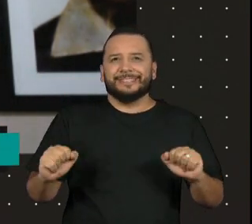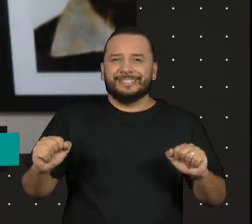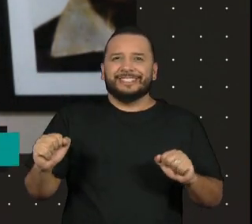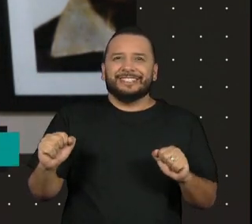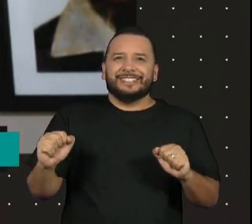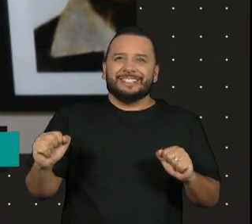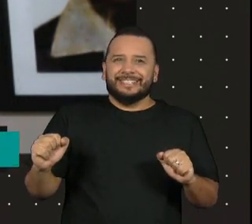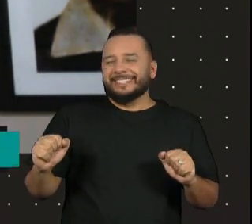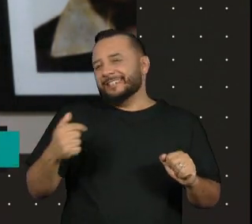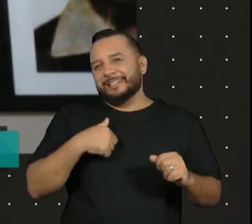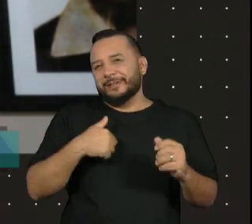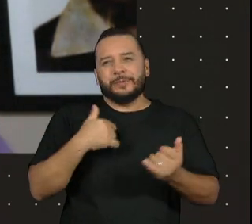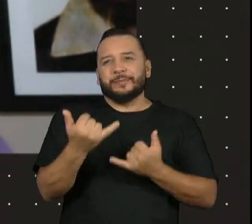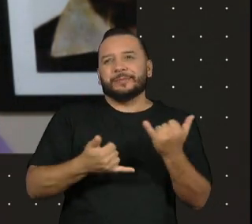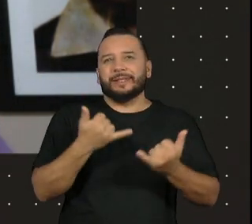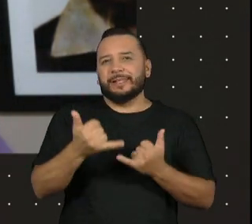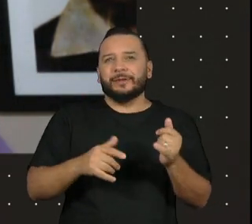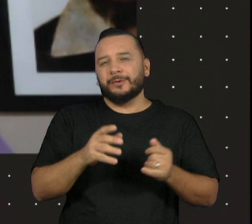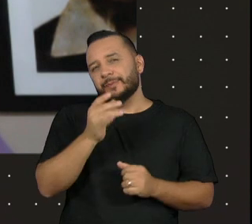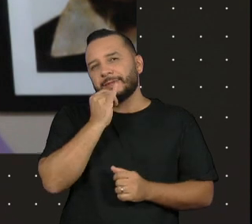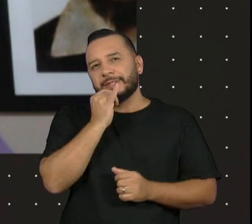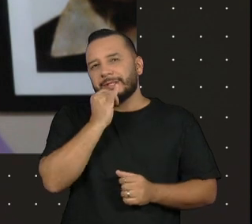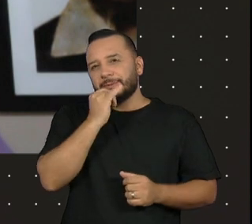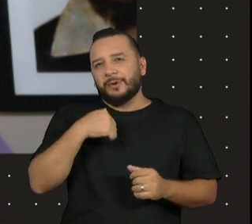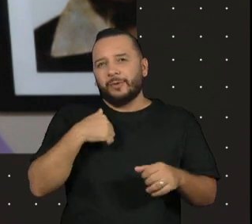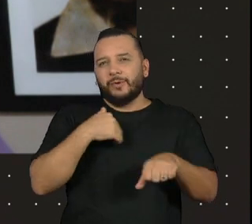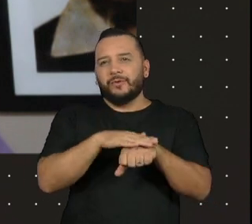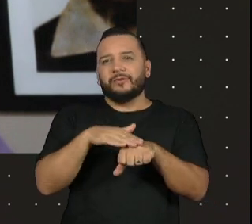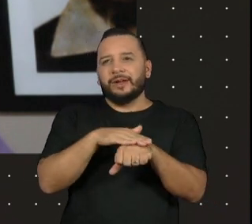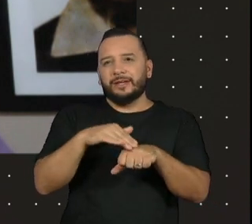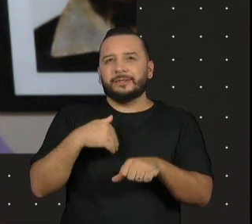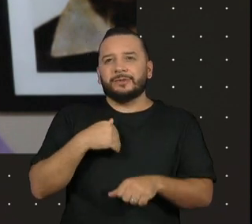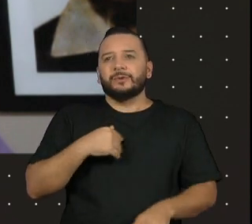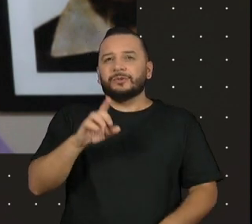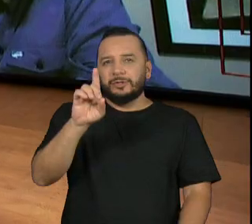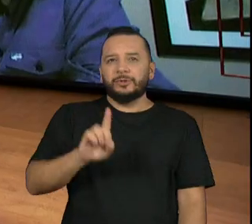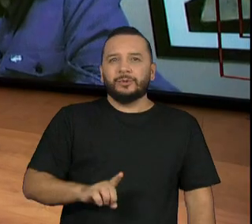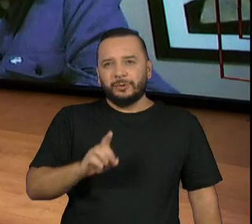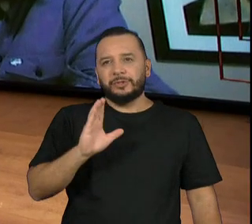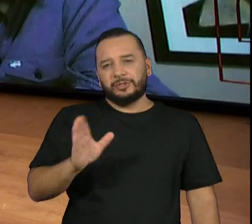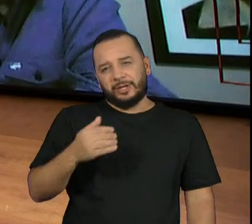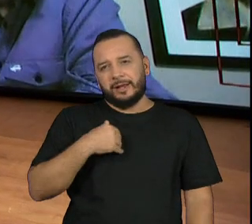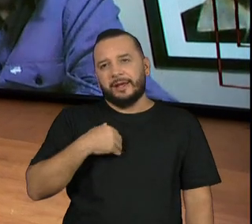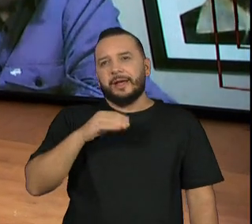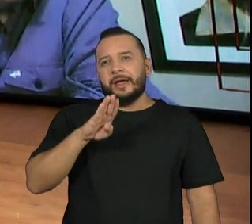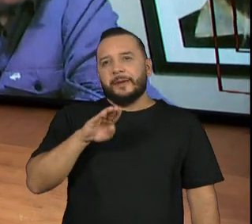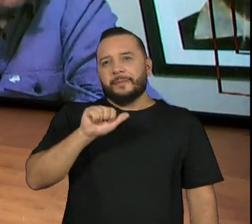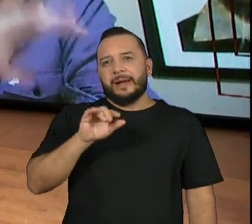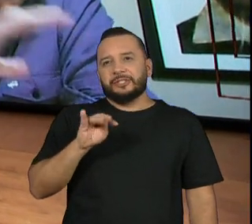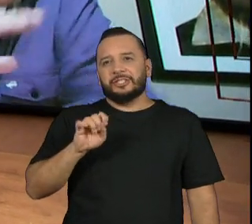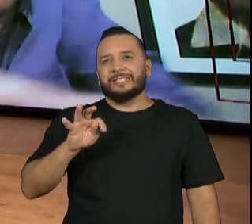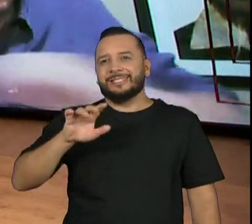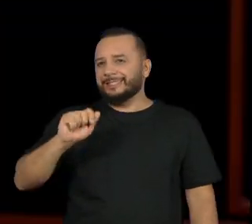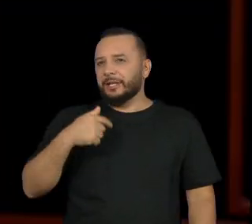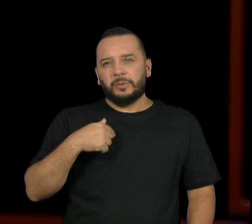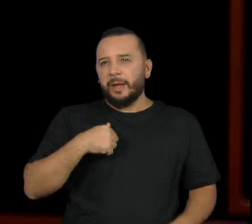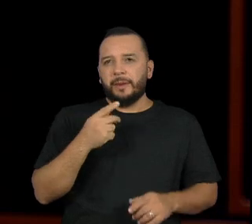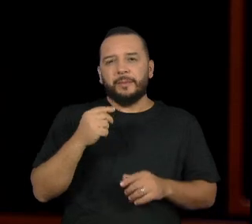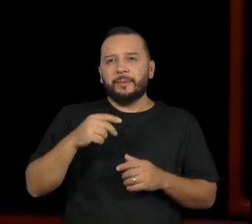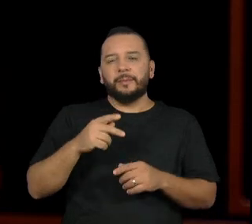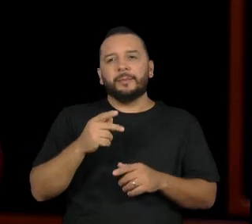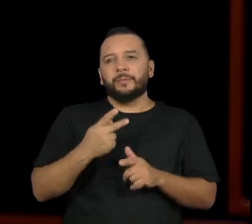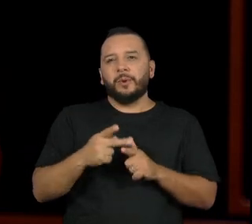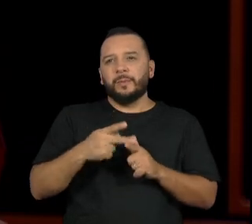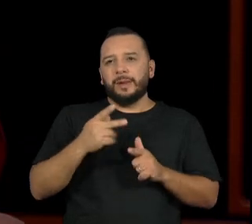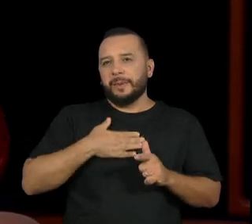Eu sempre brinco, até com o diretor, no caso, o Batista, esse não é um problema meu, isso é um problema teu. faço a coisa que você... Boa!